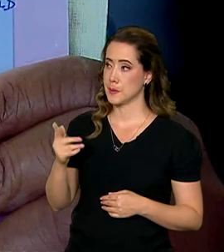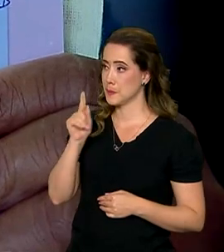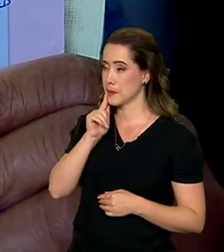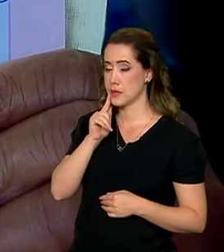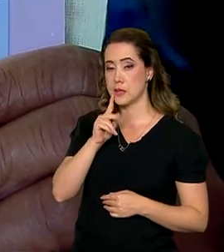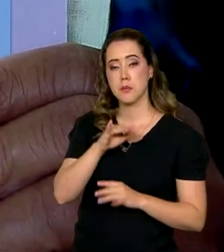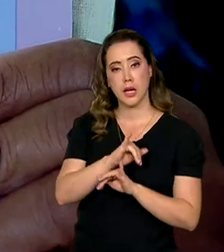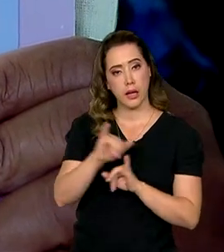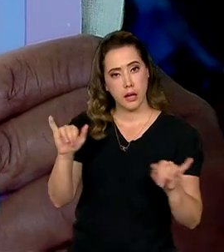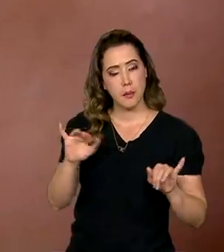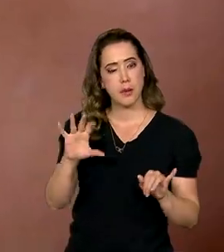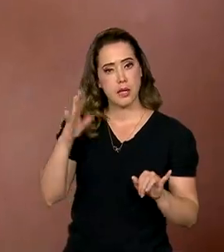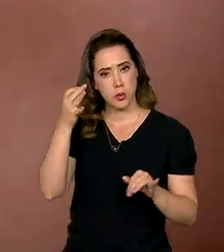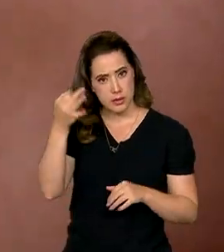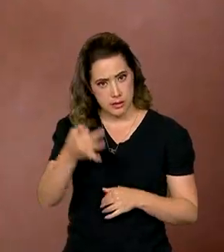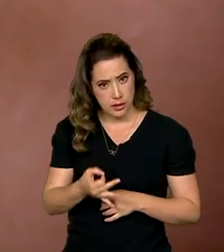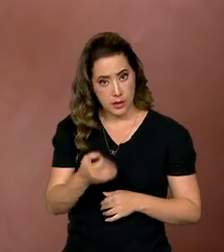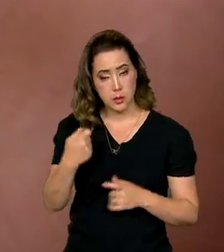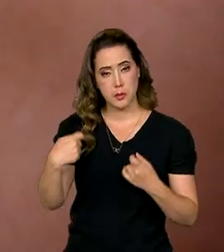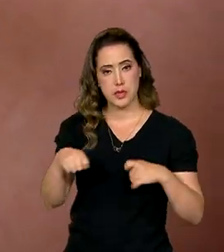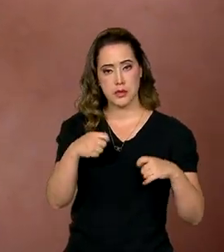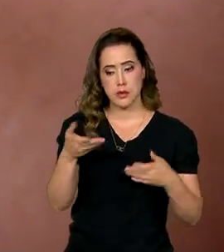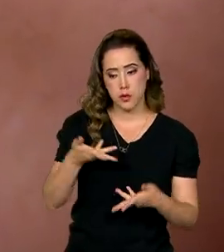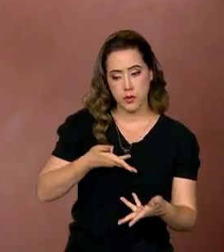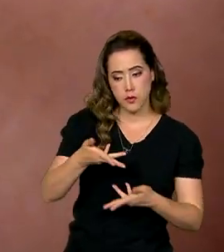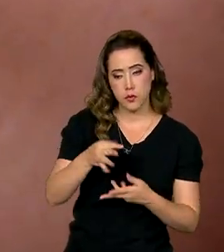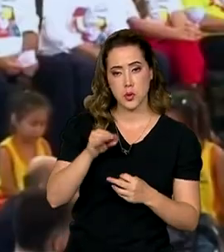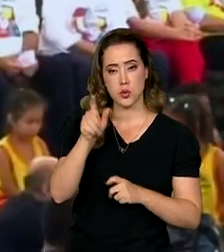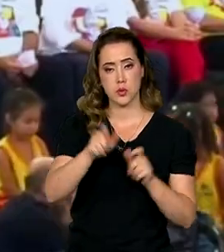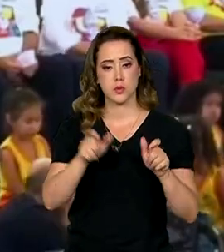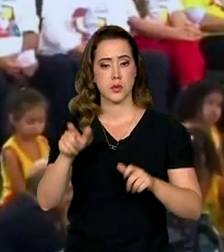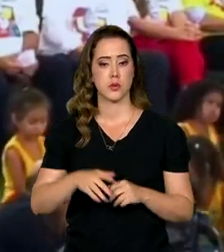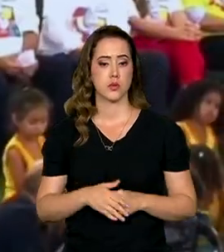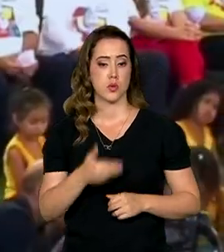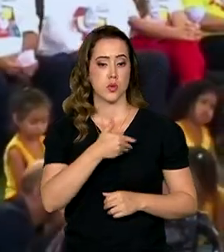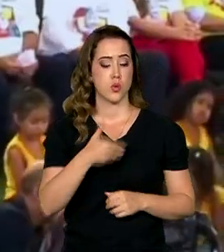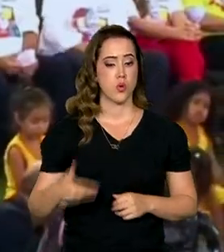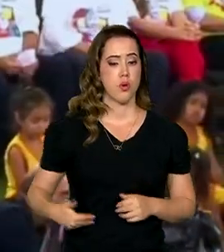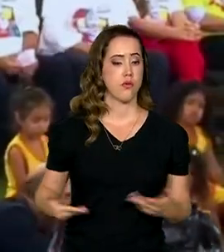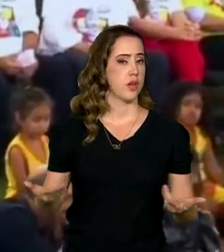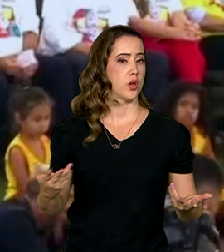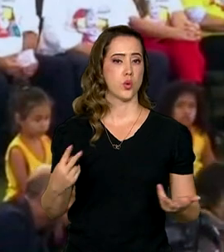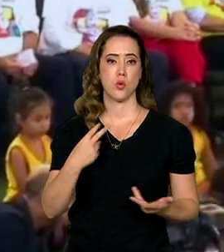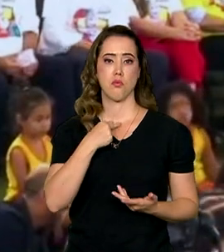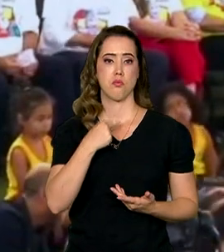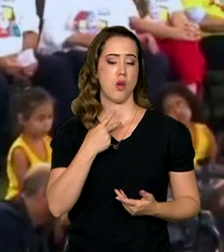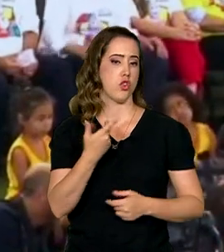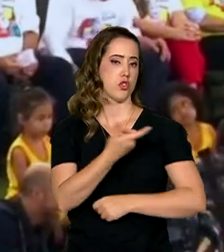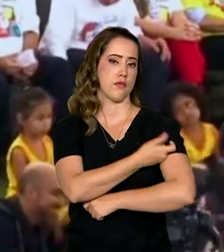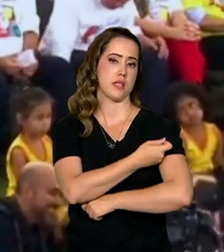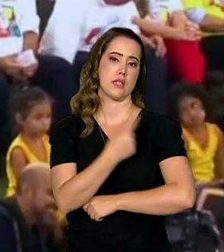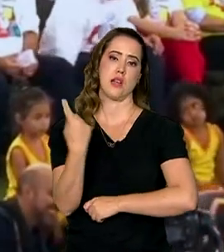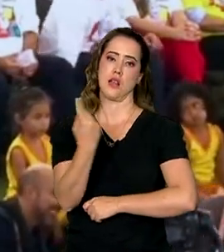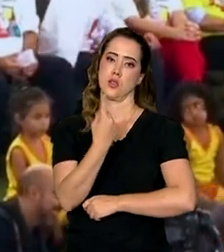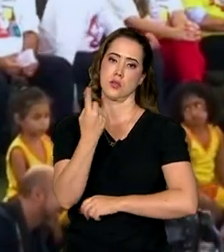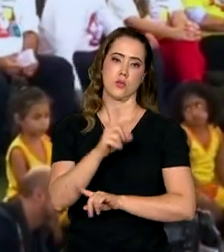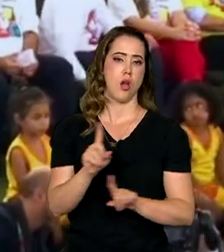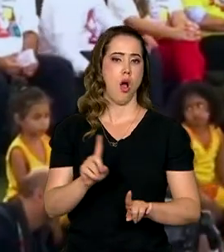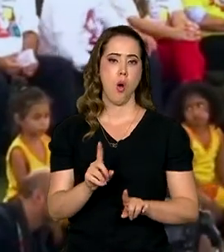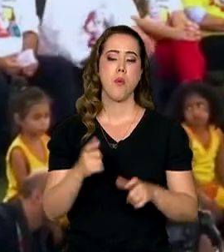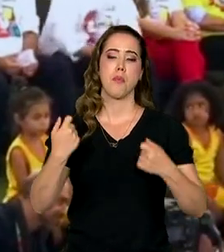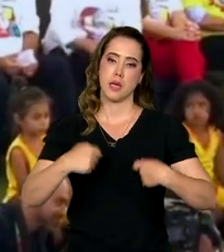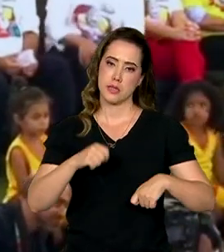para que a campanha dê certo, é preciso o envolvimento de todos. O governo não faz campanha de vacinação sozinho,